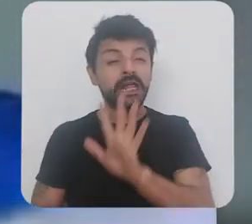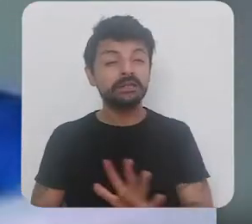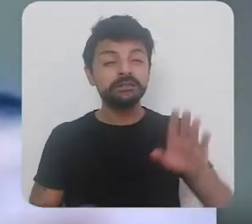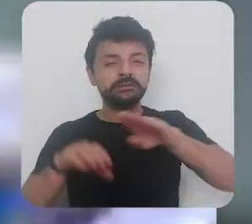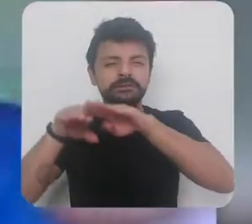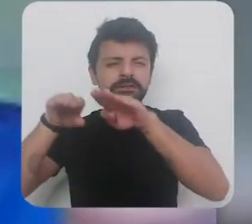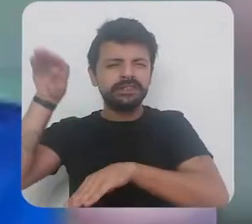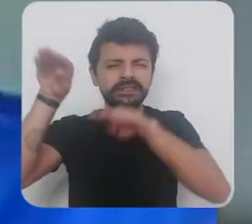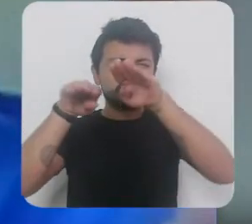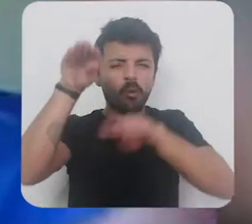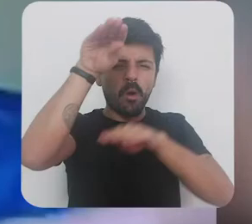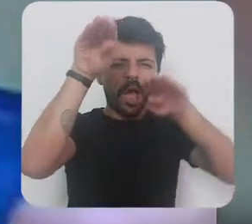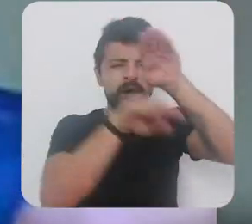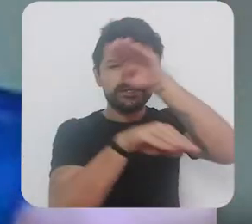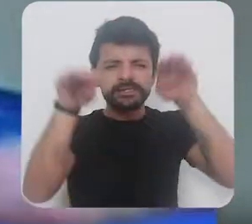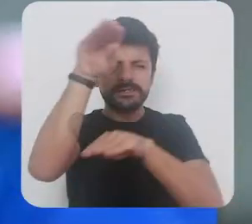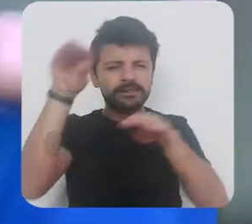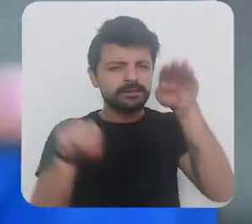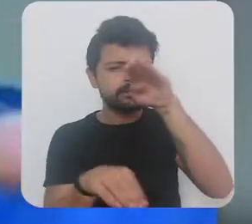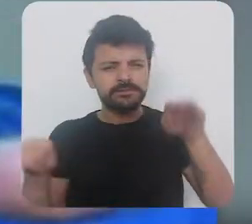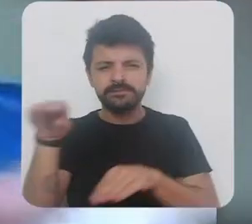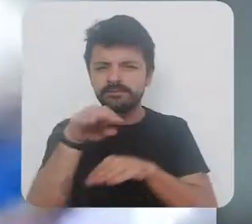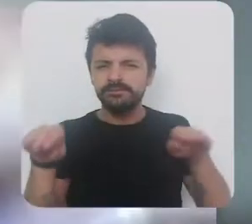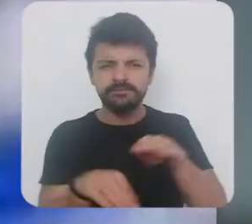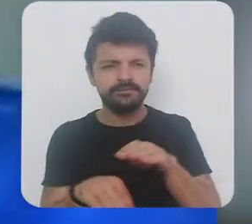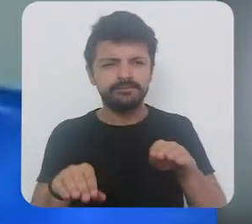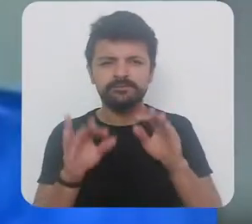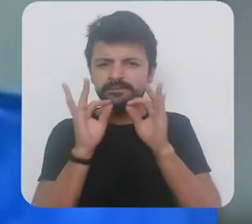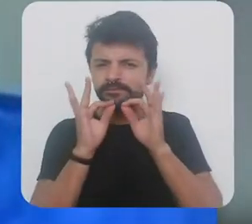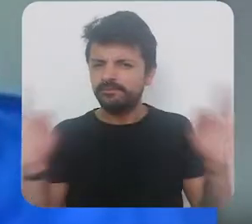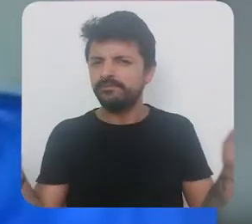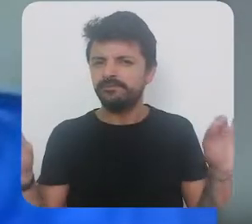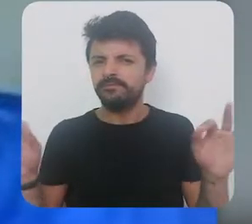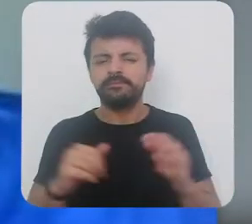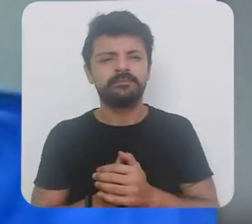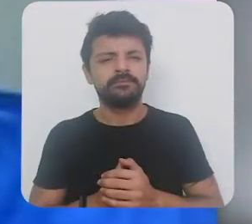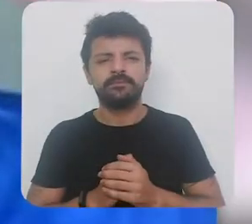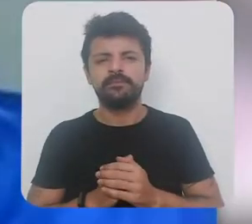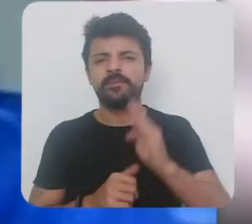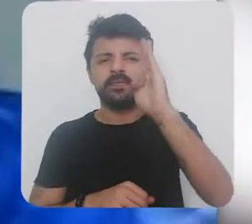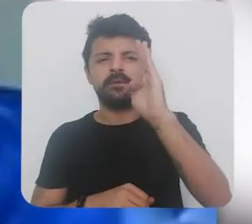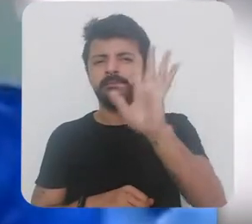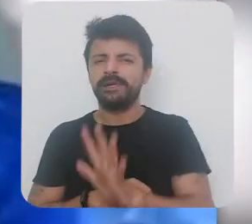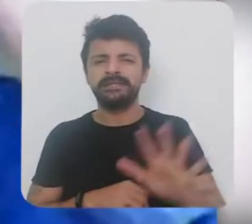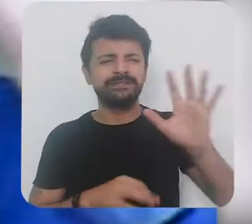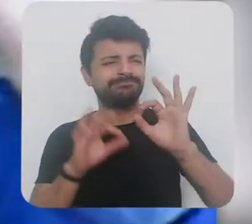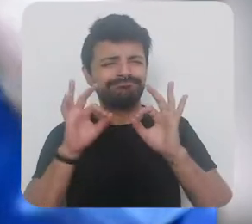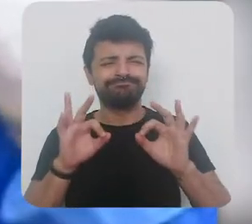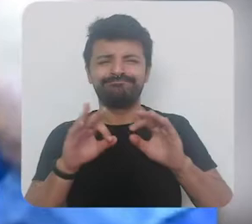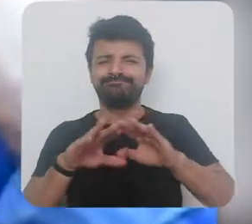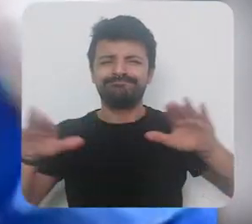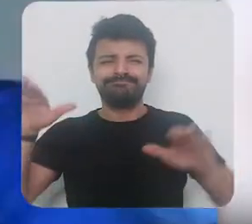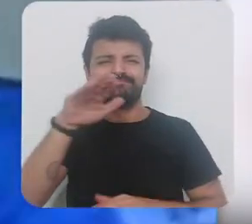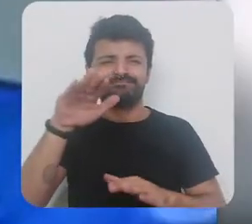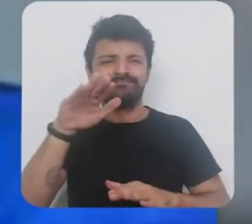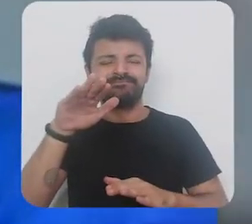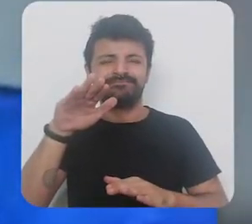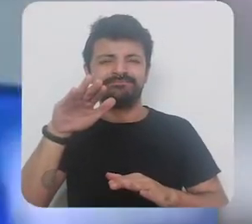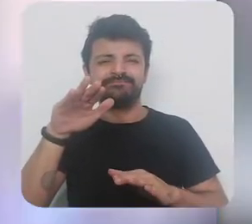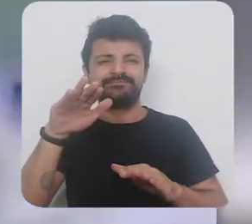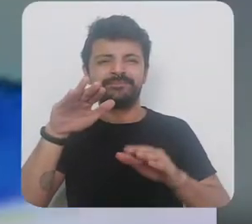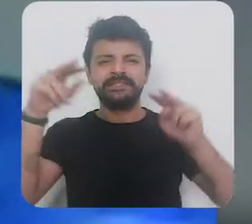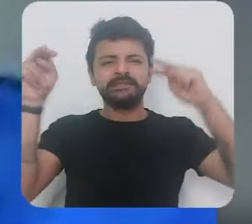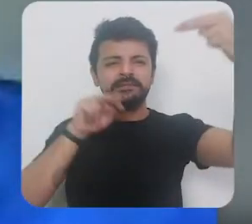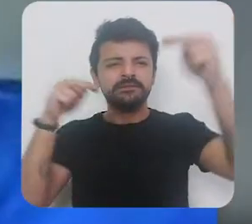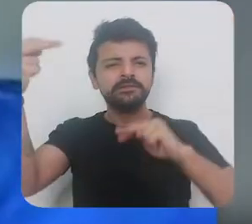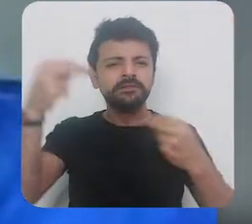individual a gente tem essas situações terríveis porque o Brasil é completamente desigual e as ações